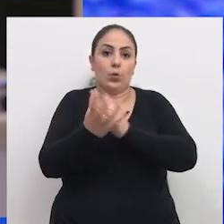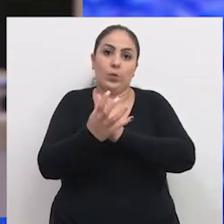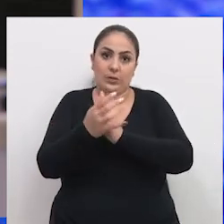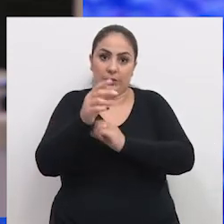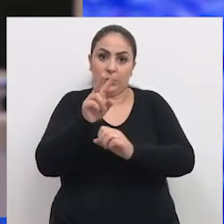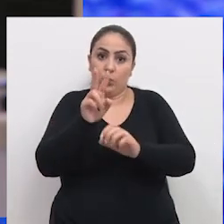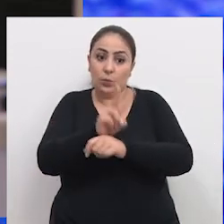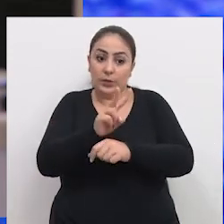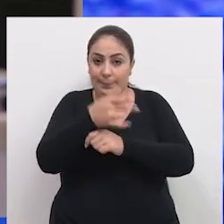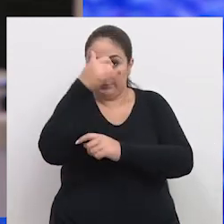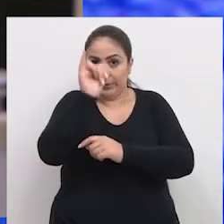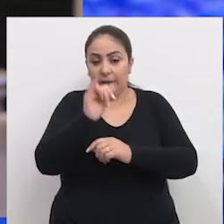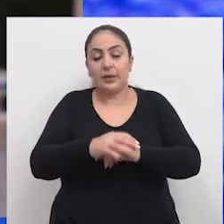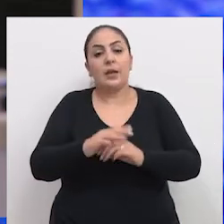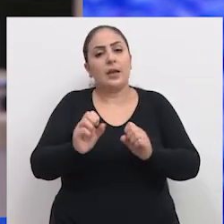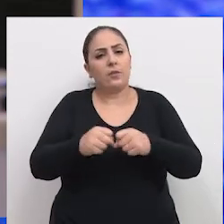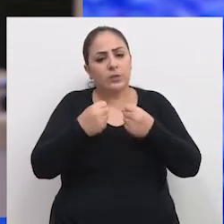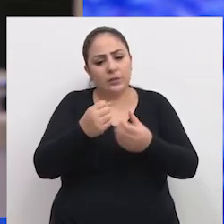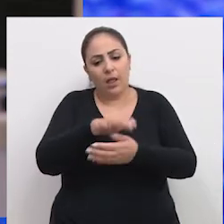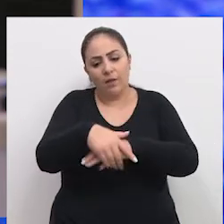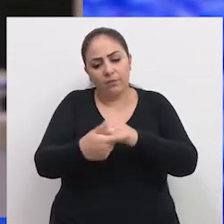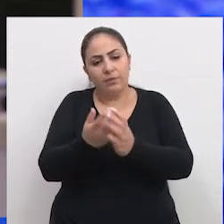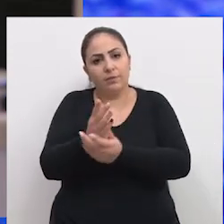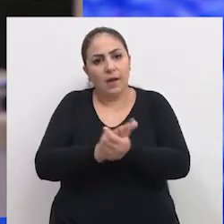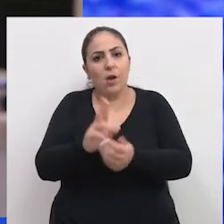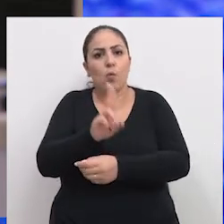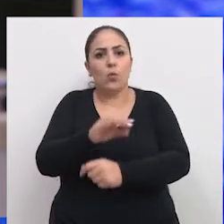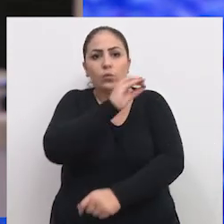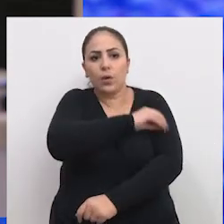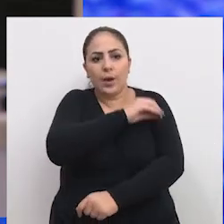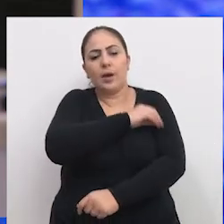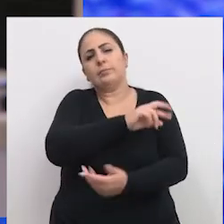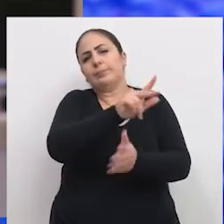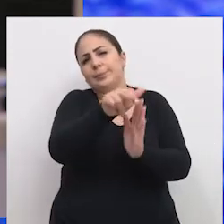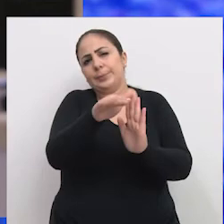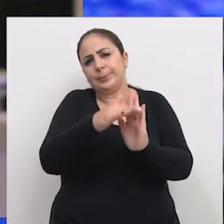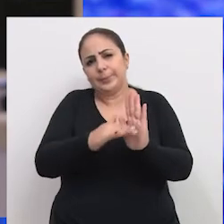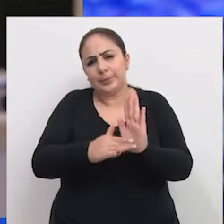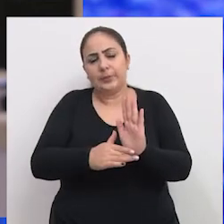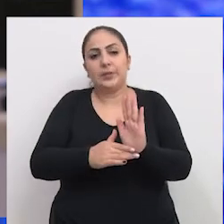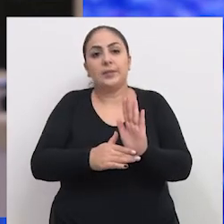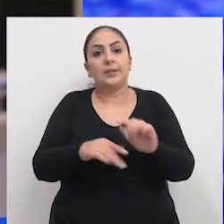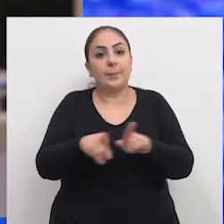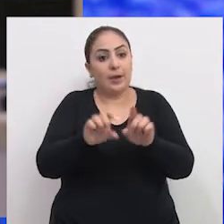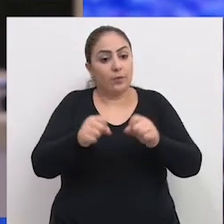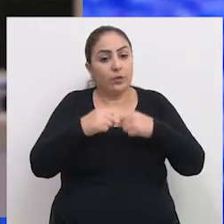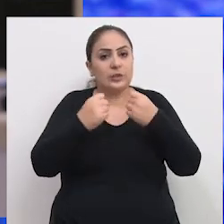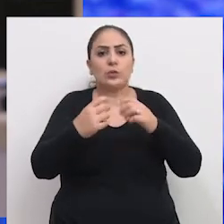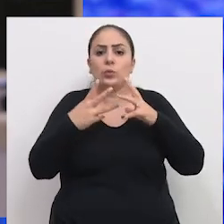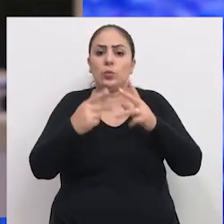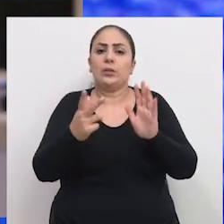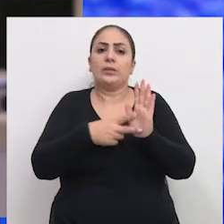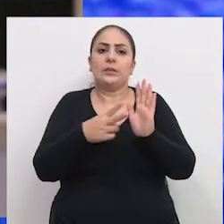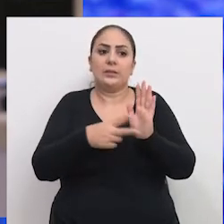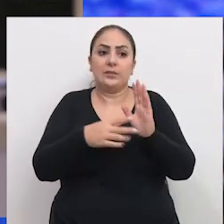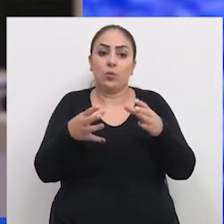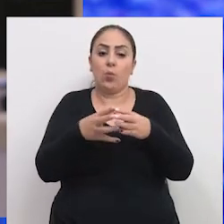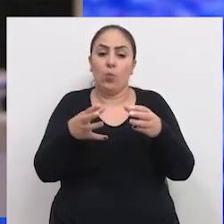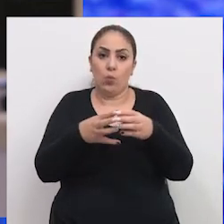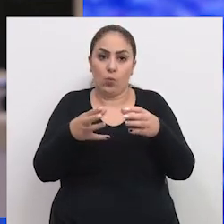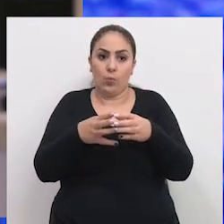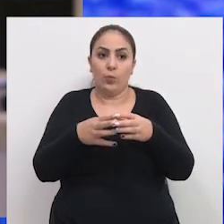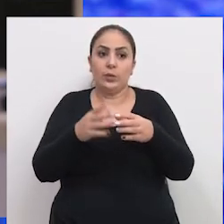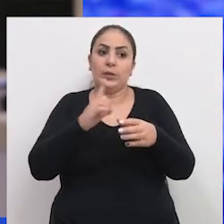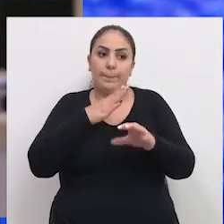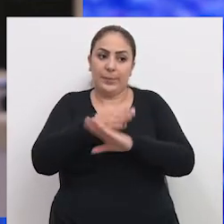então, reforçando a lavagem das mãos, o uso de álcool gel e antissépticos, e reforçando também todo o cuidado com a